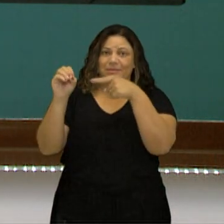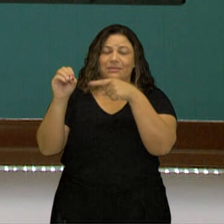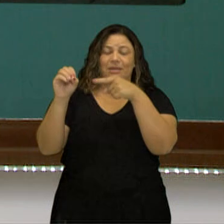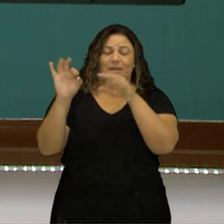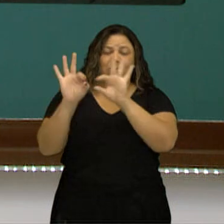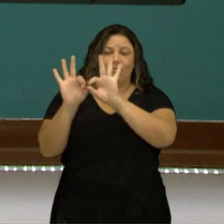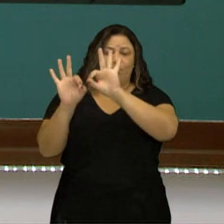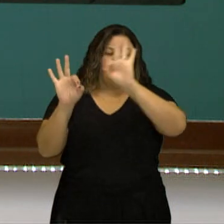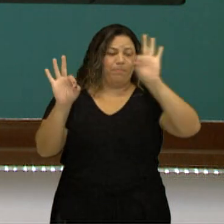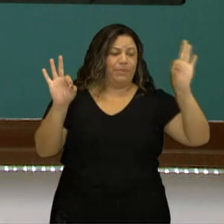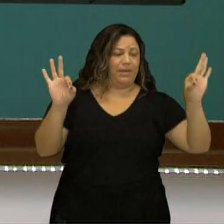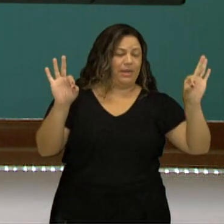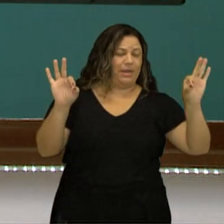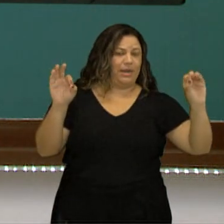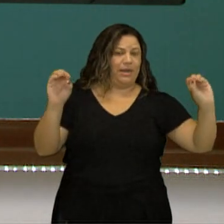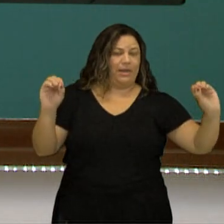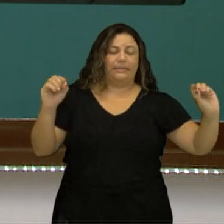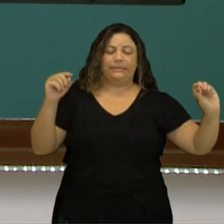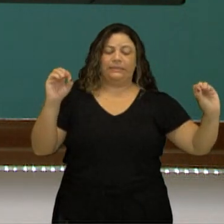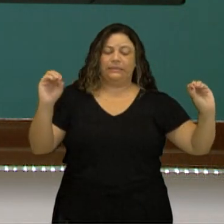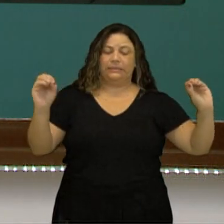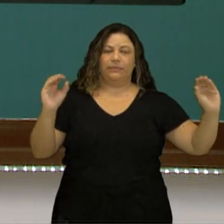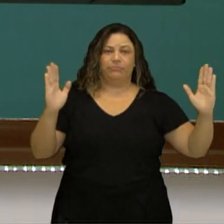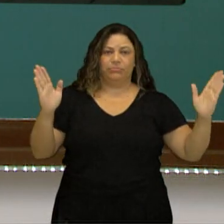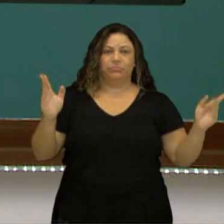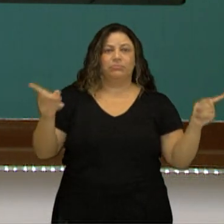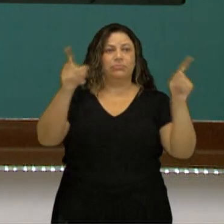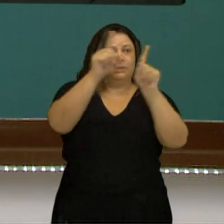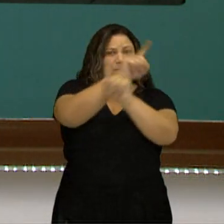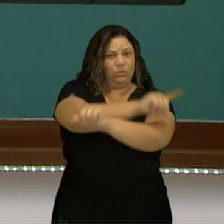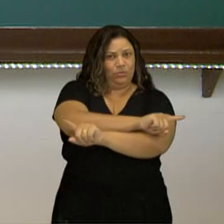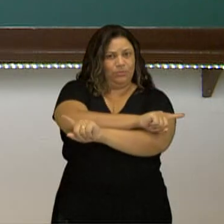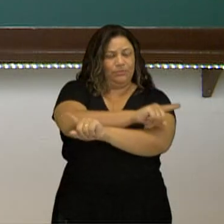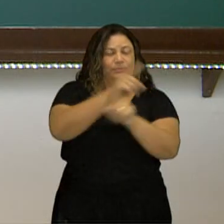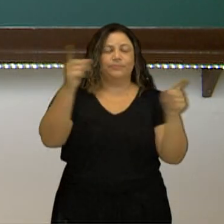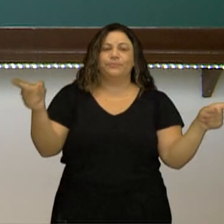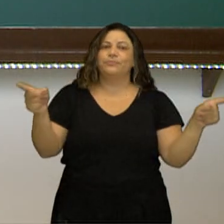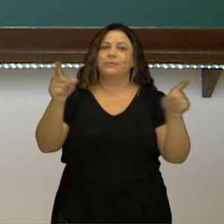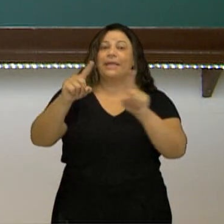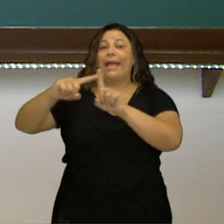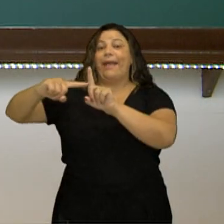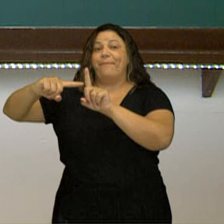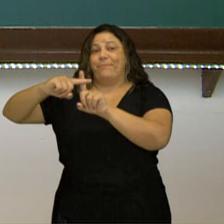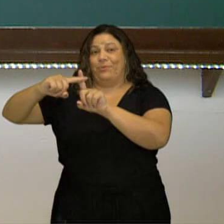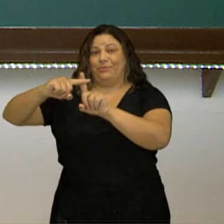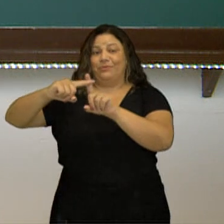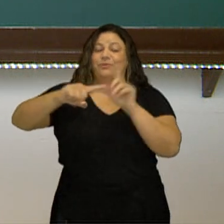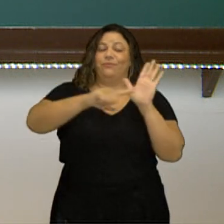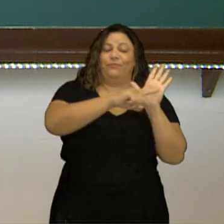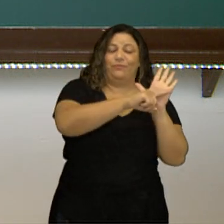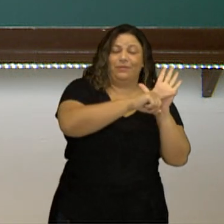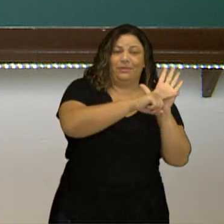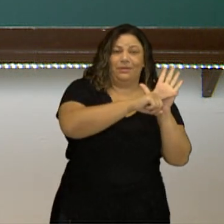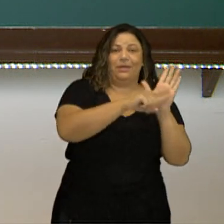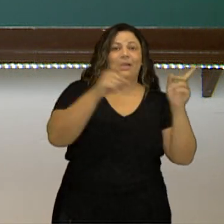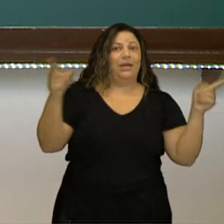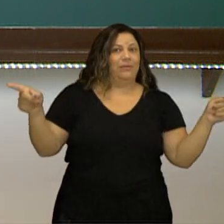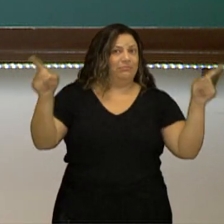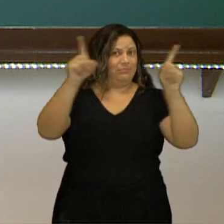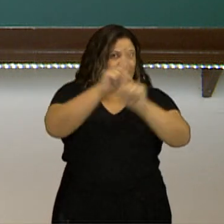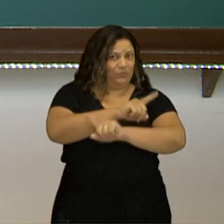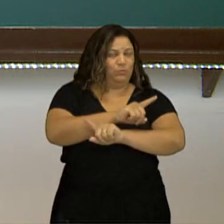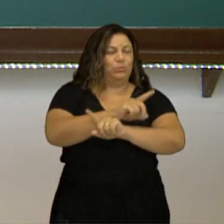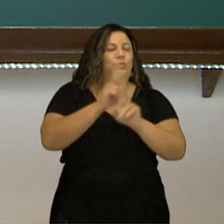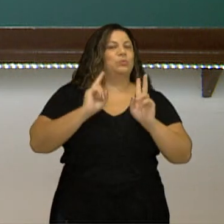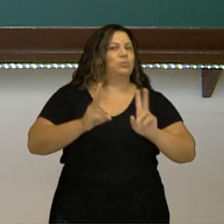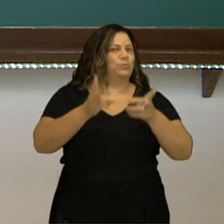distância do zero, mas em sentidos opostos. Sentido positivo, sentido negativo. Certo? Vamos continuar.